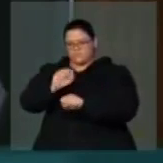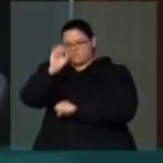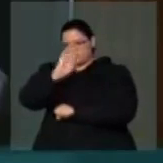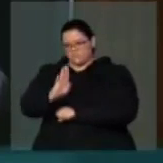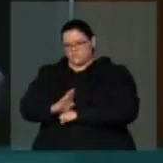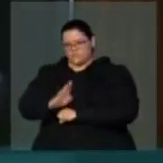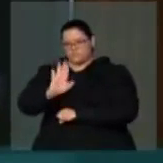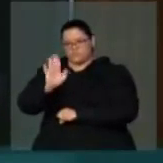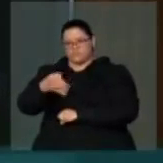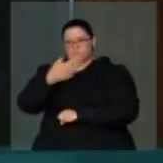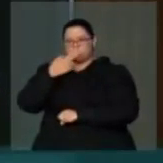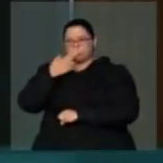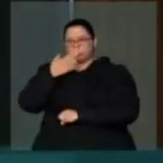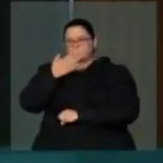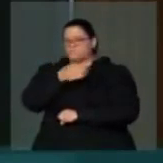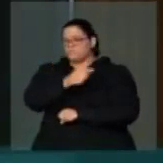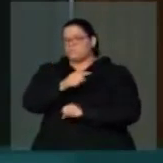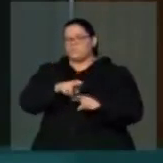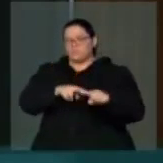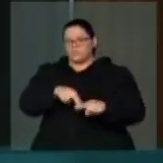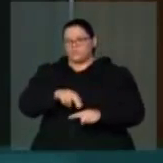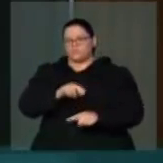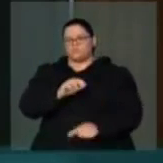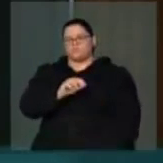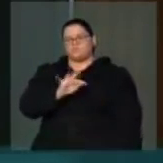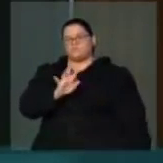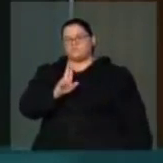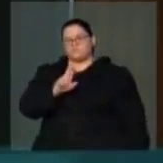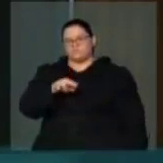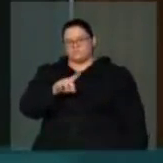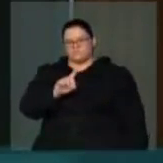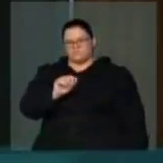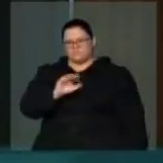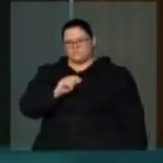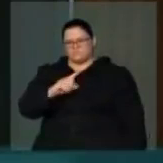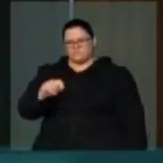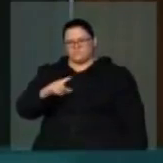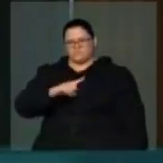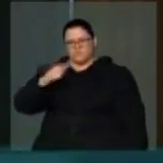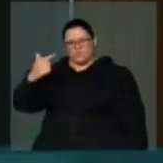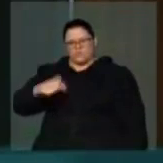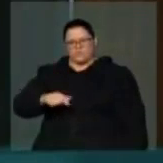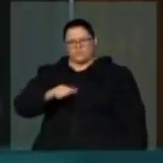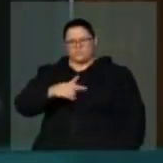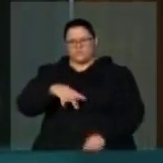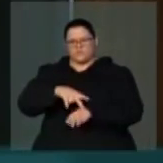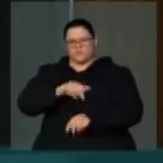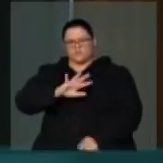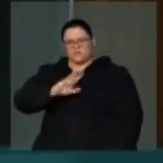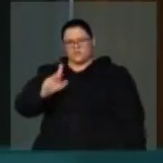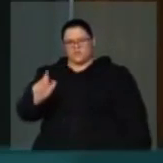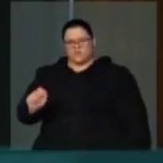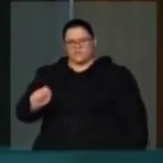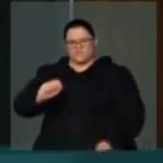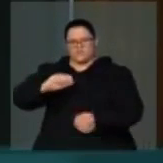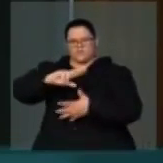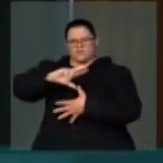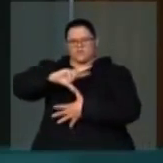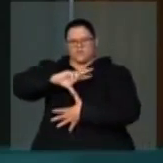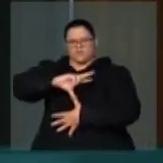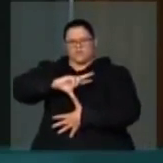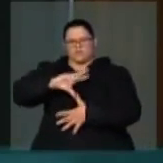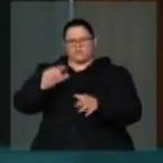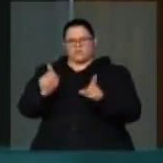alguns outros oriundos da América Latina, como também de alguns países da África que ali vêm fazer sua pós